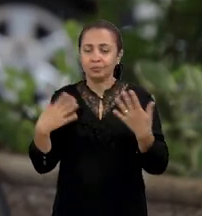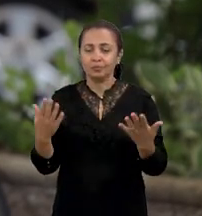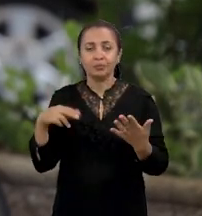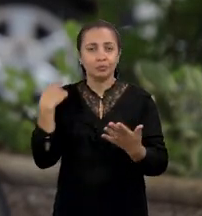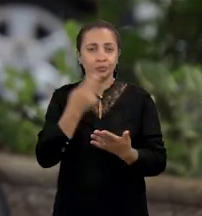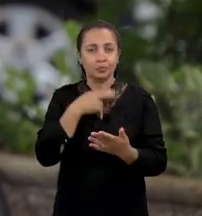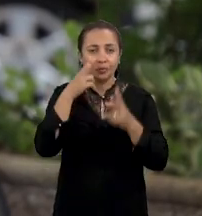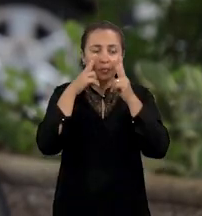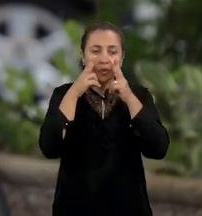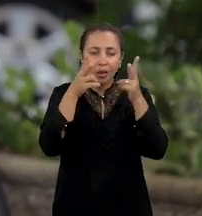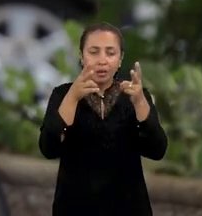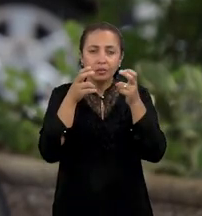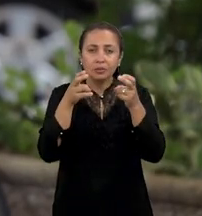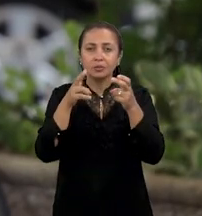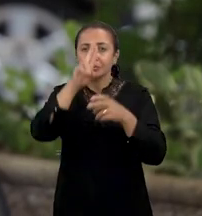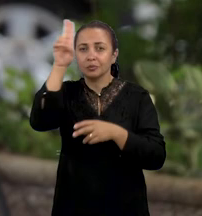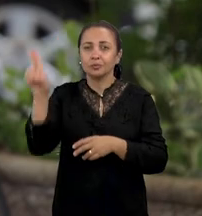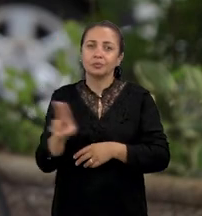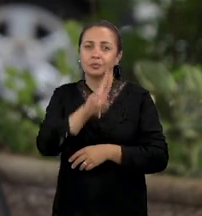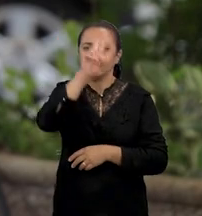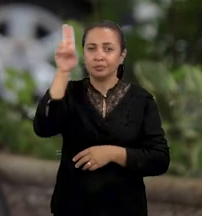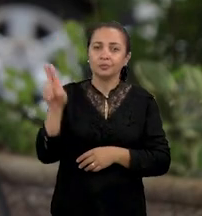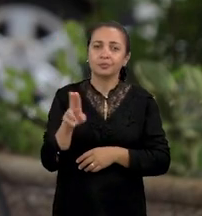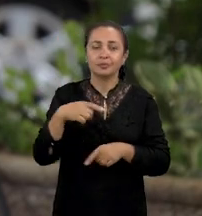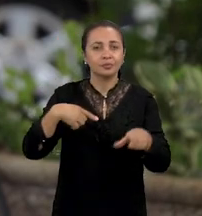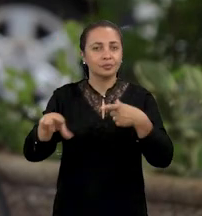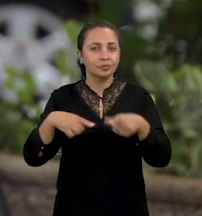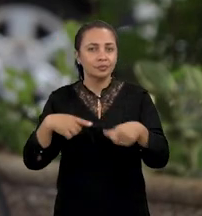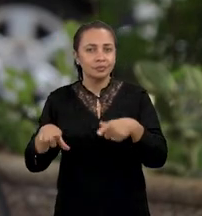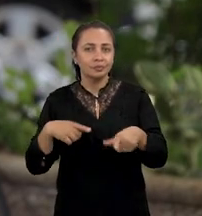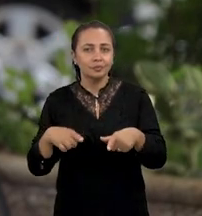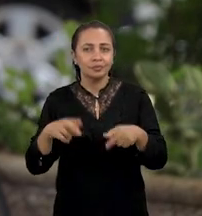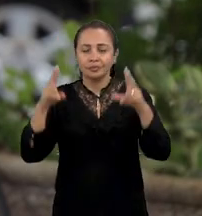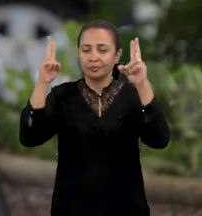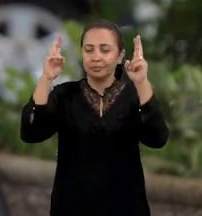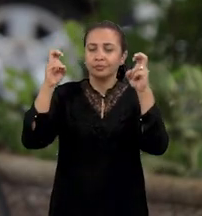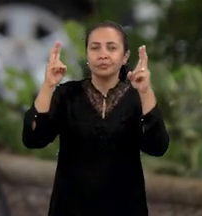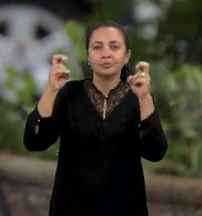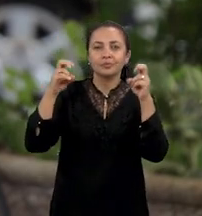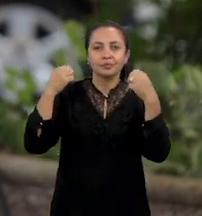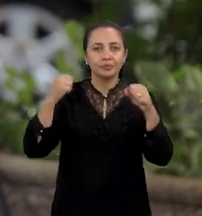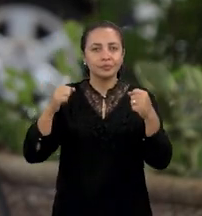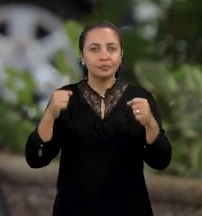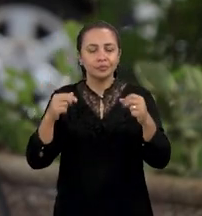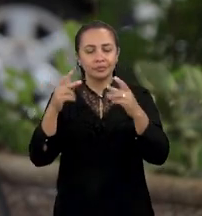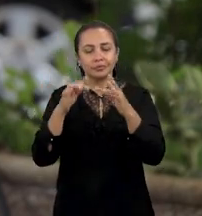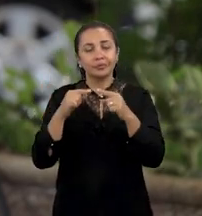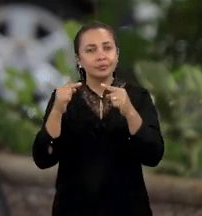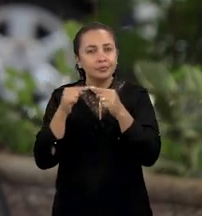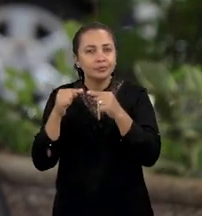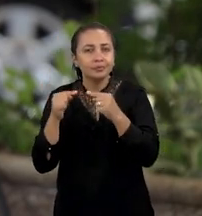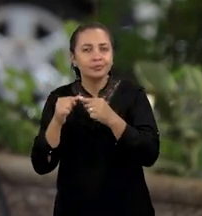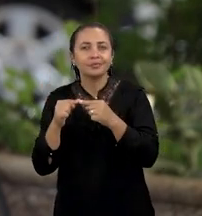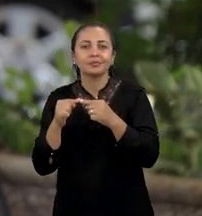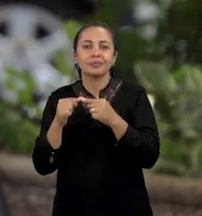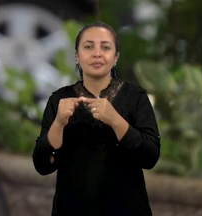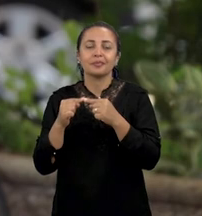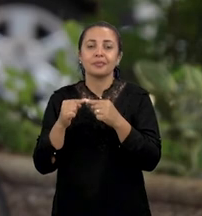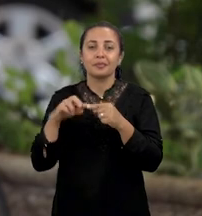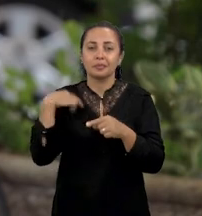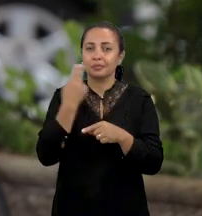quando a gente vê a universidade trabalhando essa temática, que pode ser aplicada